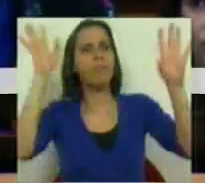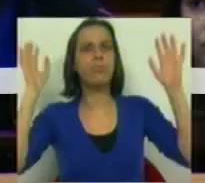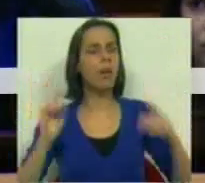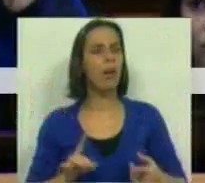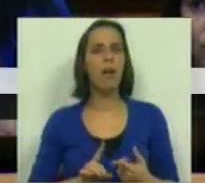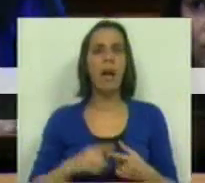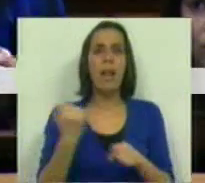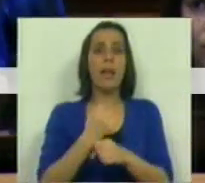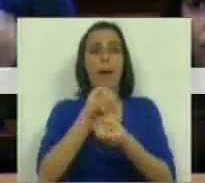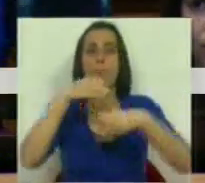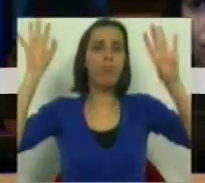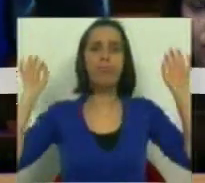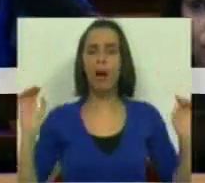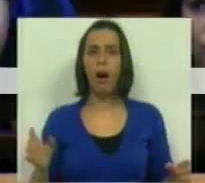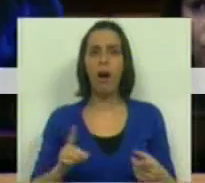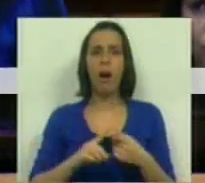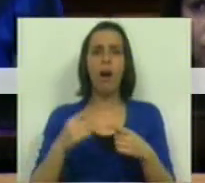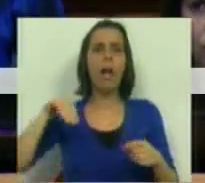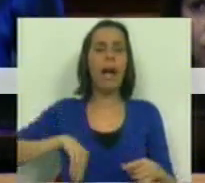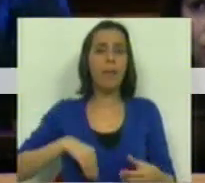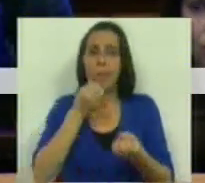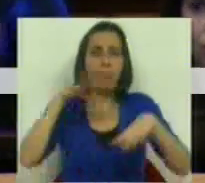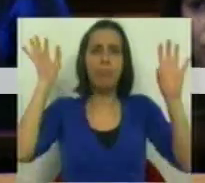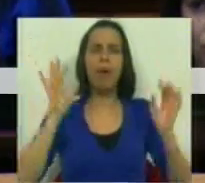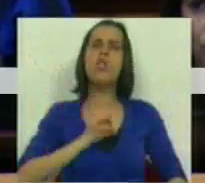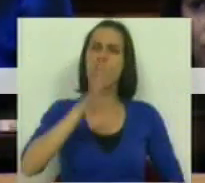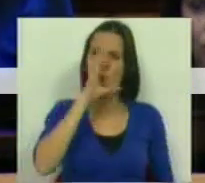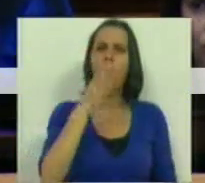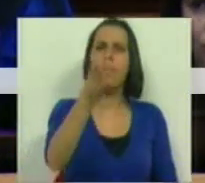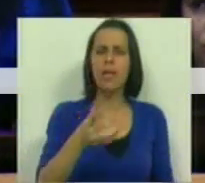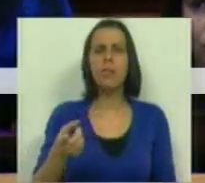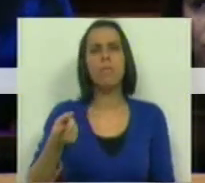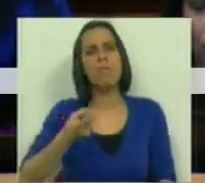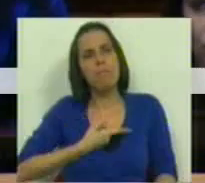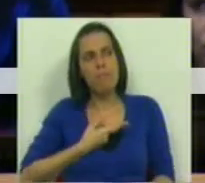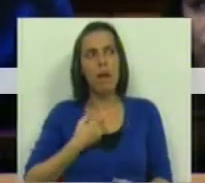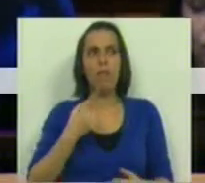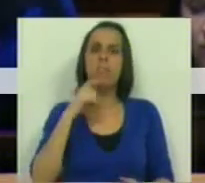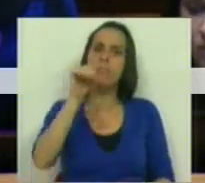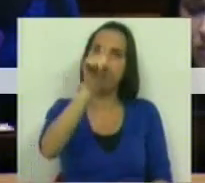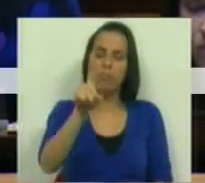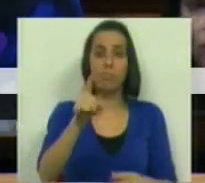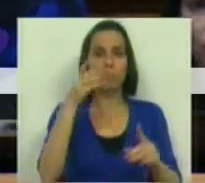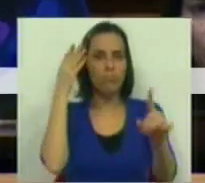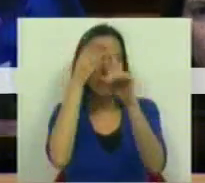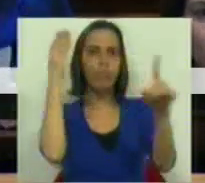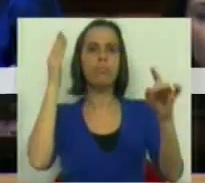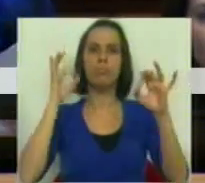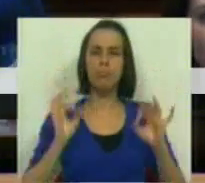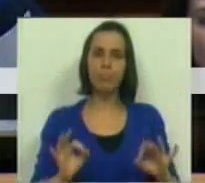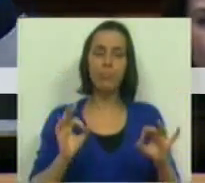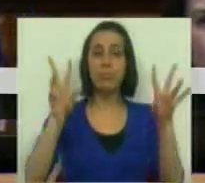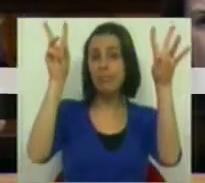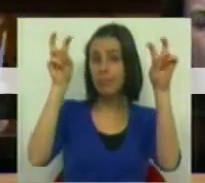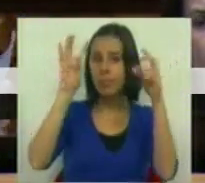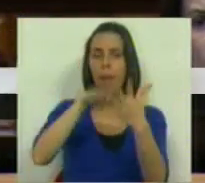que lhes retira o emprego, que lhes retira o rendimento. E, Sr. Ministro, deixe-me ainda que lhe coloque uma questão muito concreta do